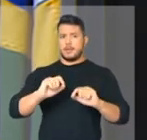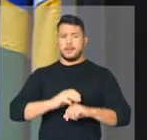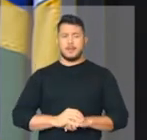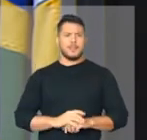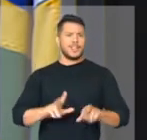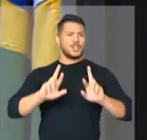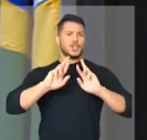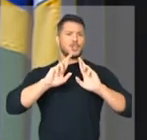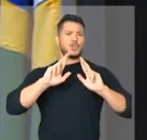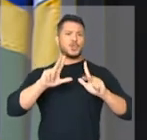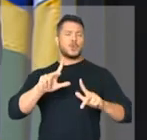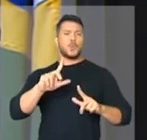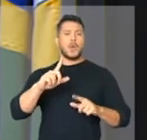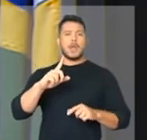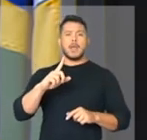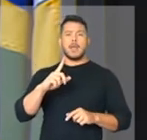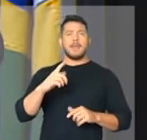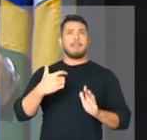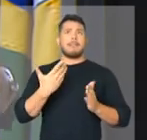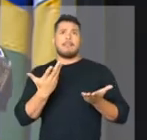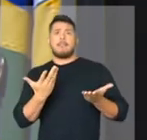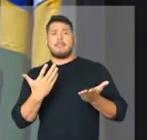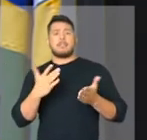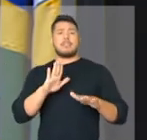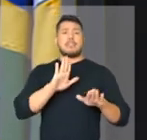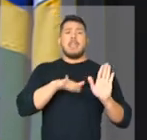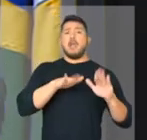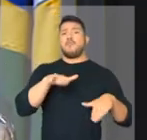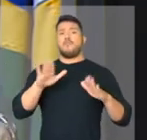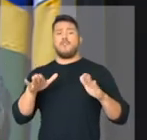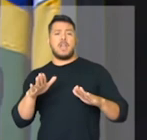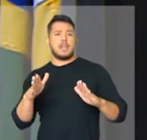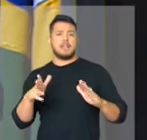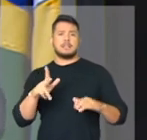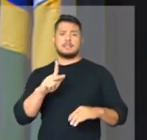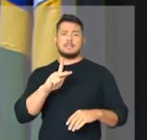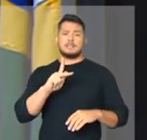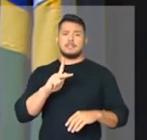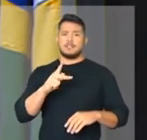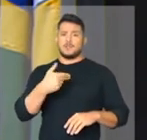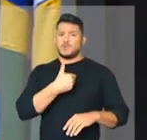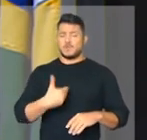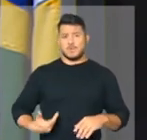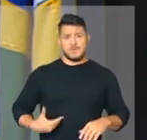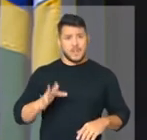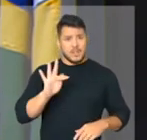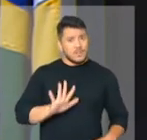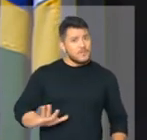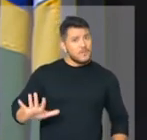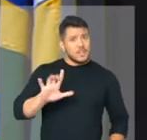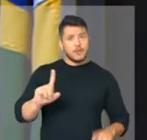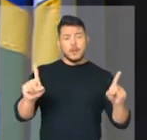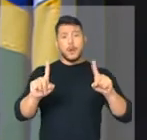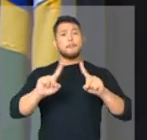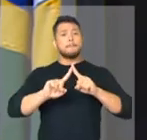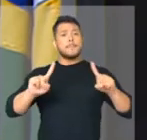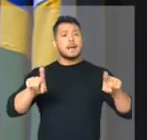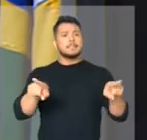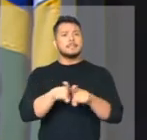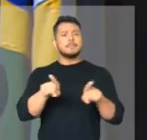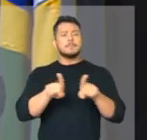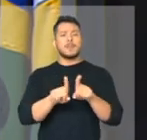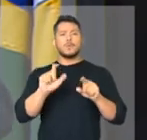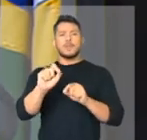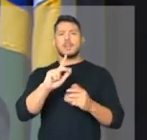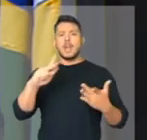supostos que deveriam estar sendo investigados por alguém do governo federal, mas também os desvios